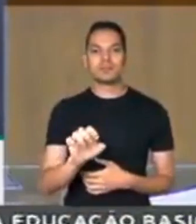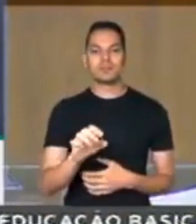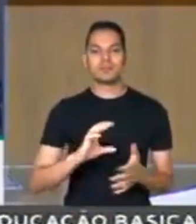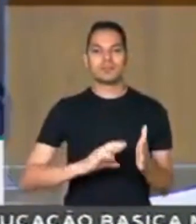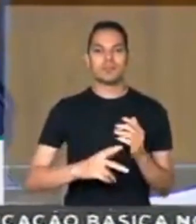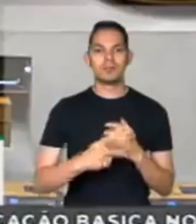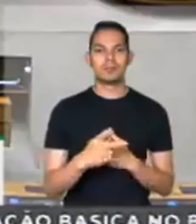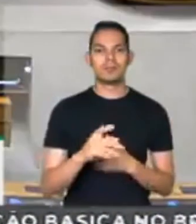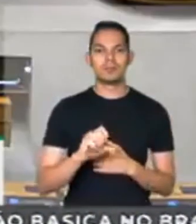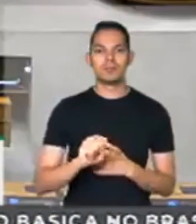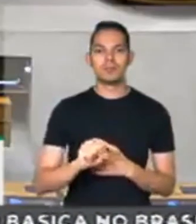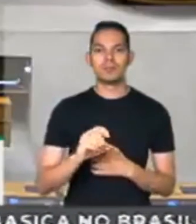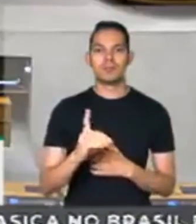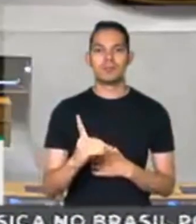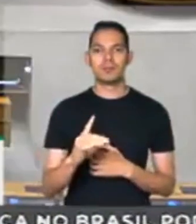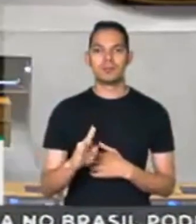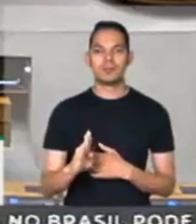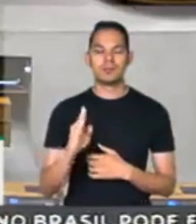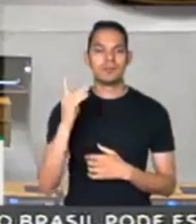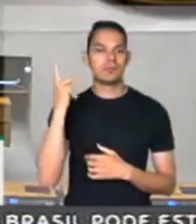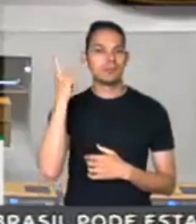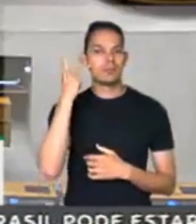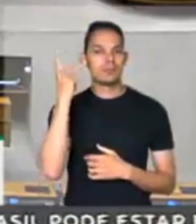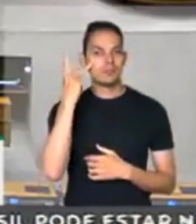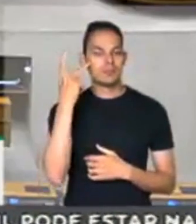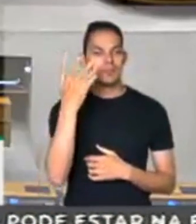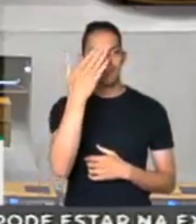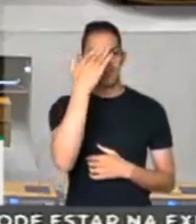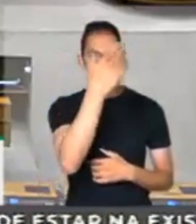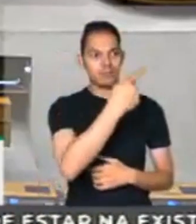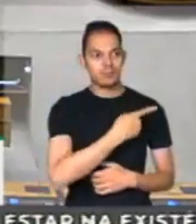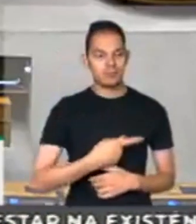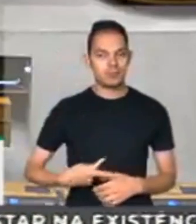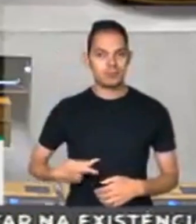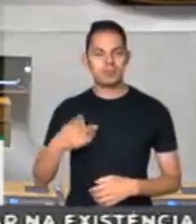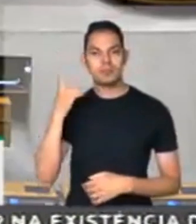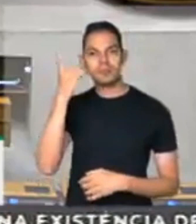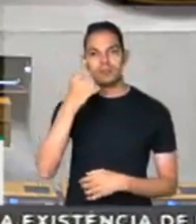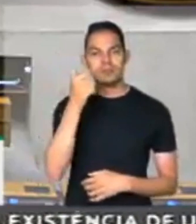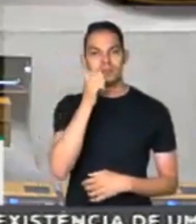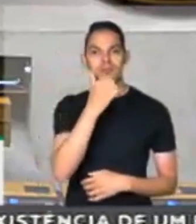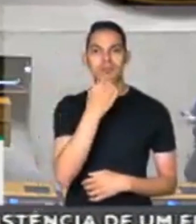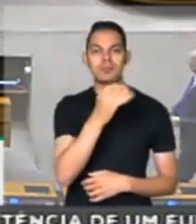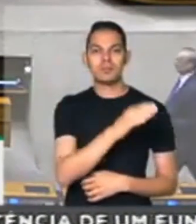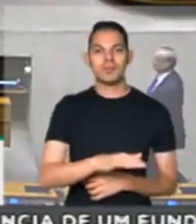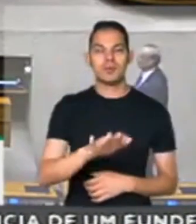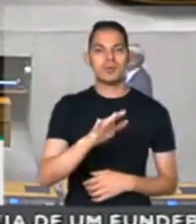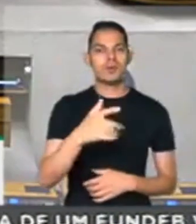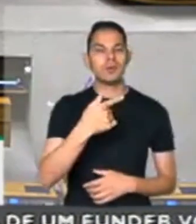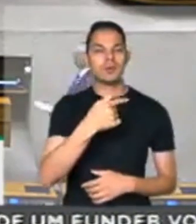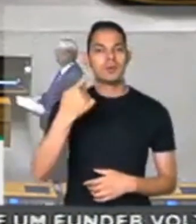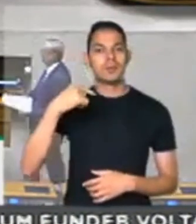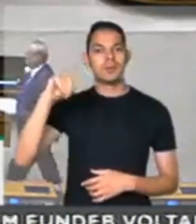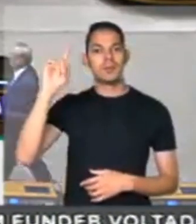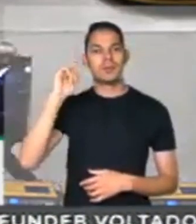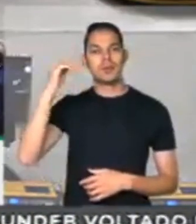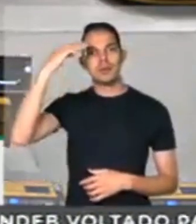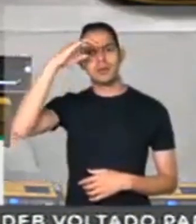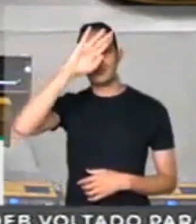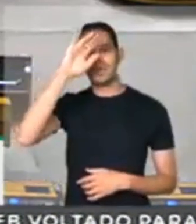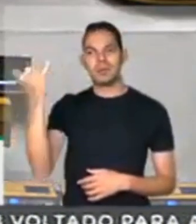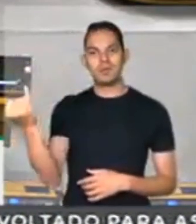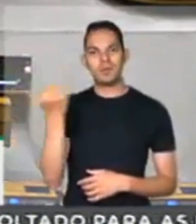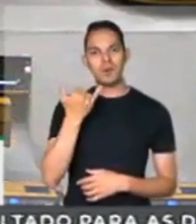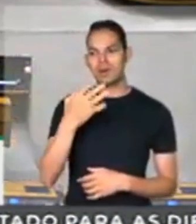Muito obrigado, presidente, deputados e deputadas aqui presentes. Na semana passada eu fui surpreendido porque o presidente Jair Bolsonaro disse que não me